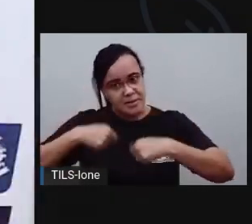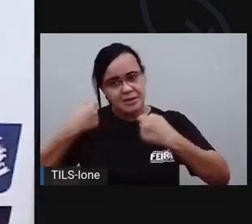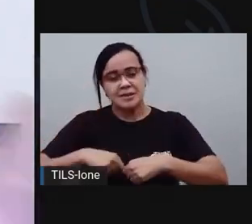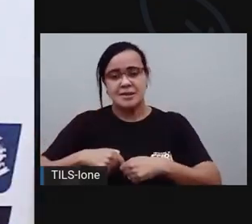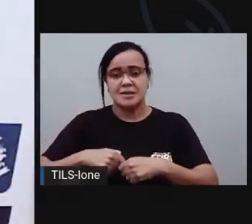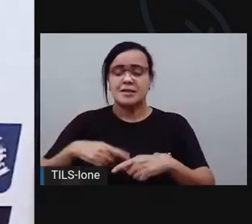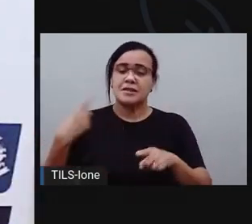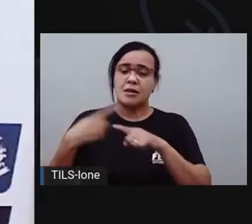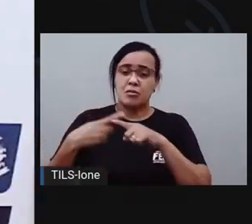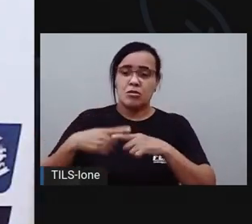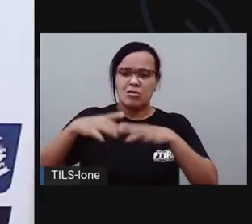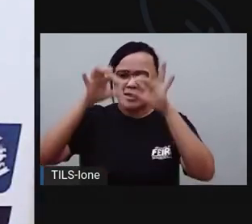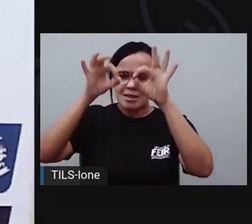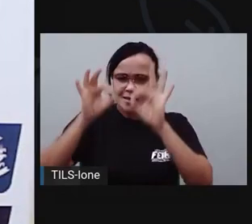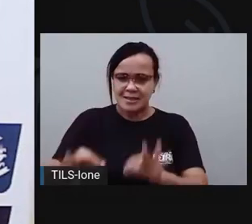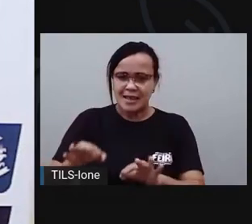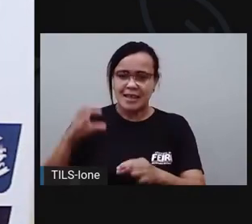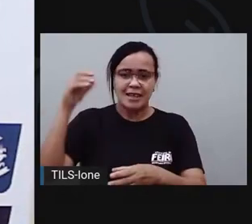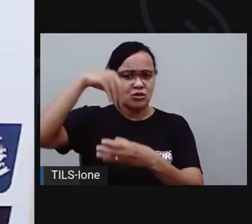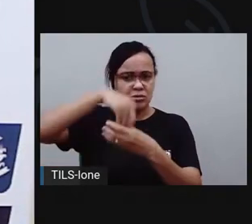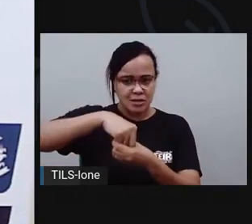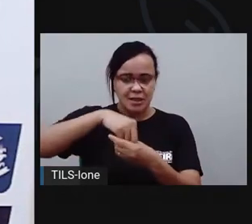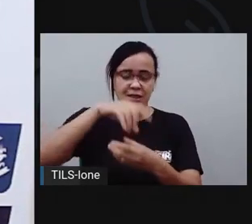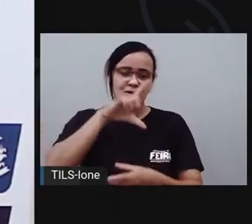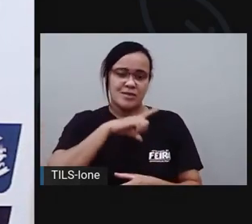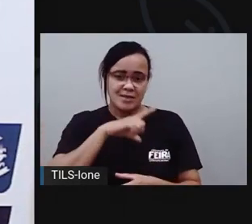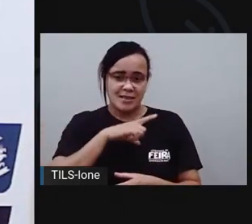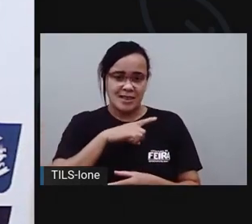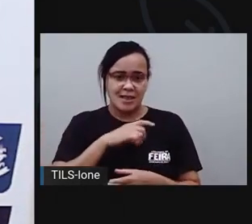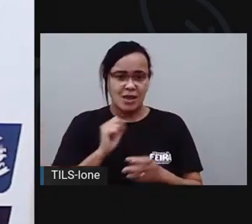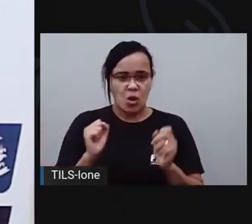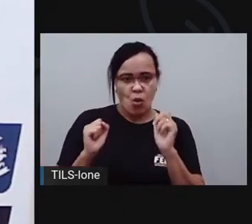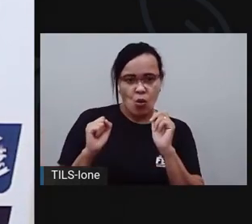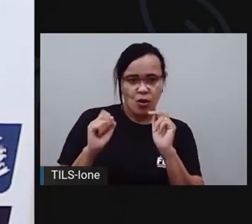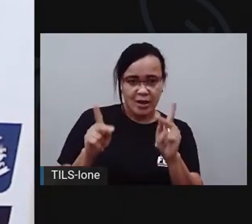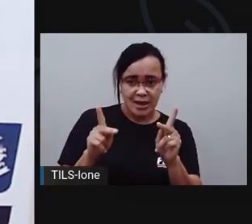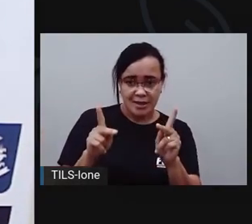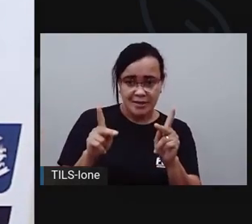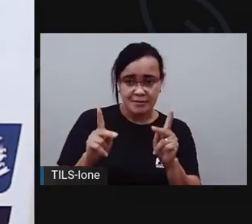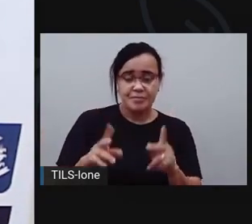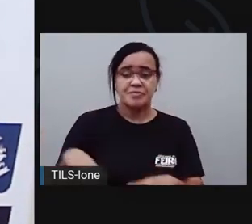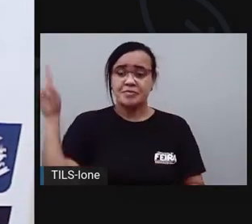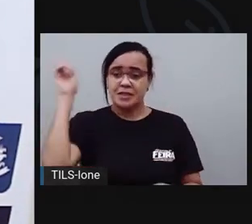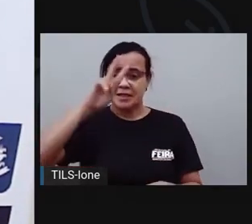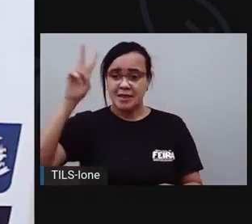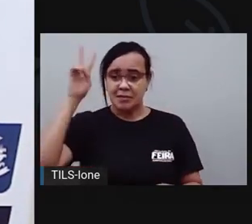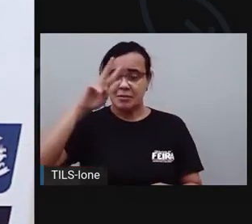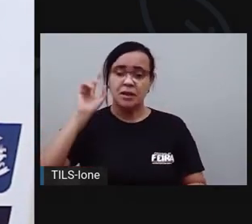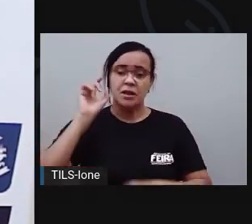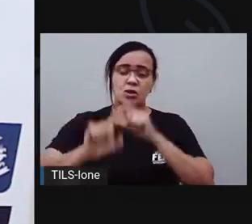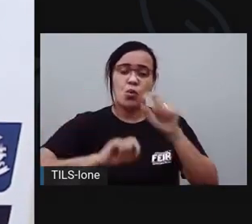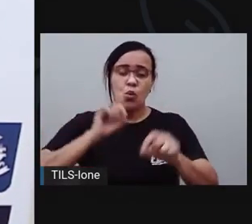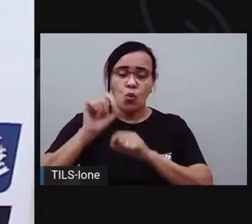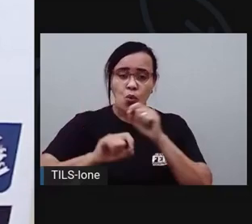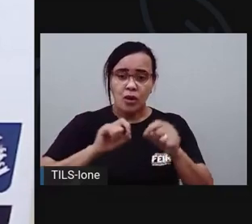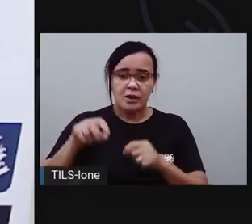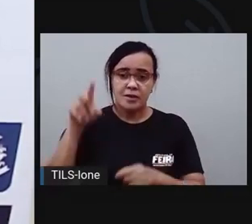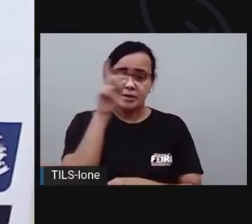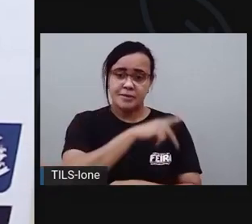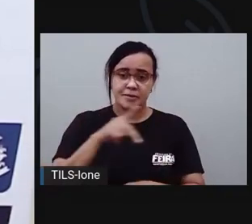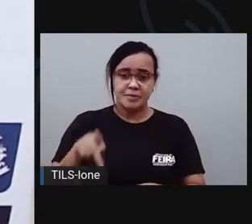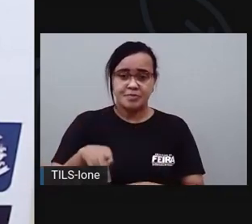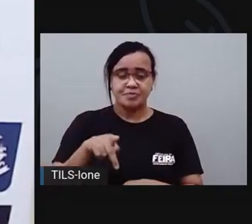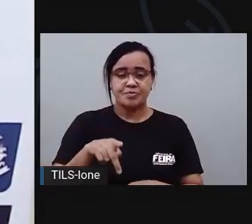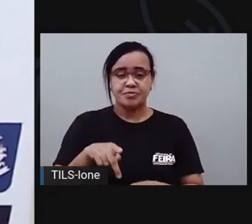exata de cada um deles. Tá jóia, gente? Ficou entendido? E aí, lembrando, uma coisa, a Pró não falou isso com vocês, eu vou